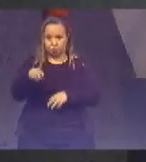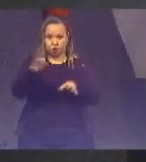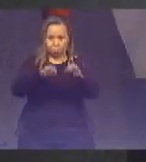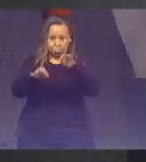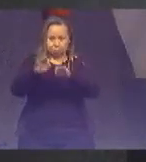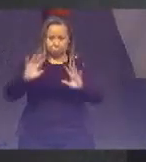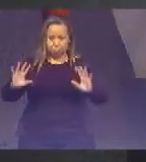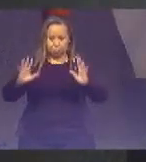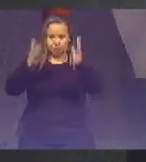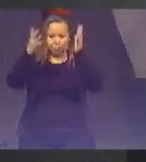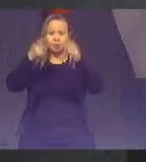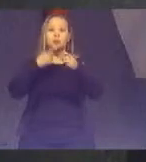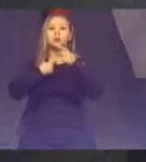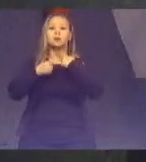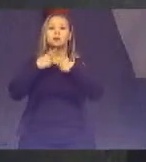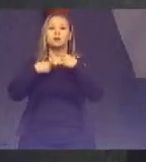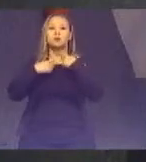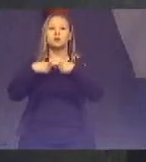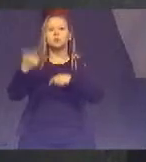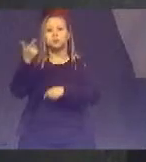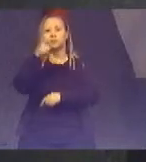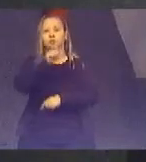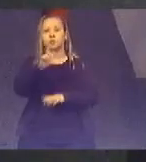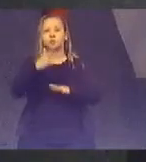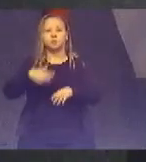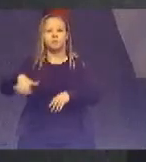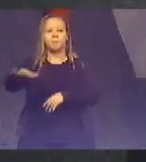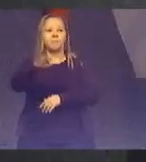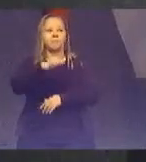e desejo muito sucesso a todos Muito obrigado